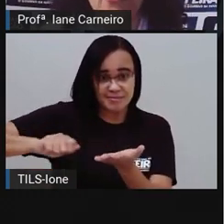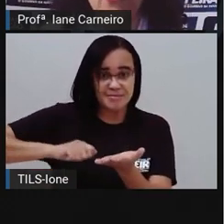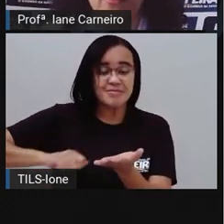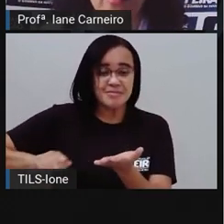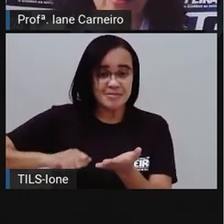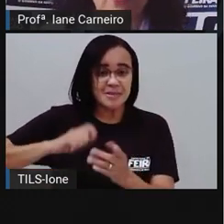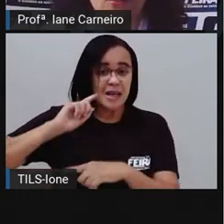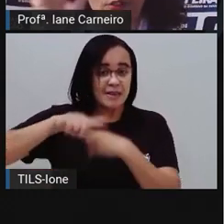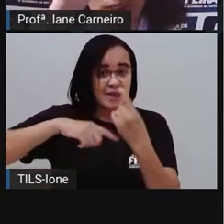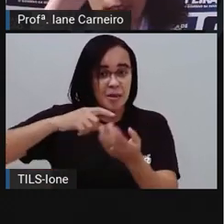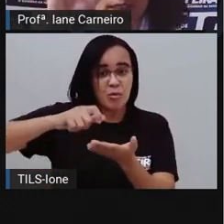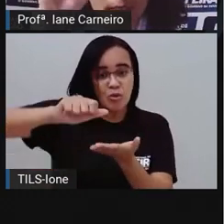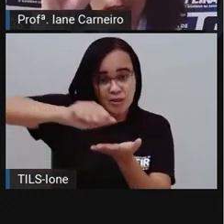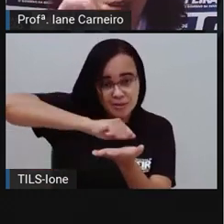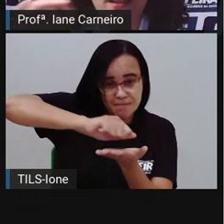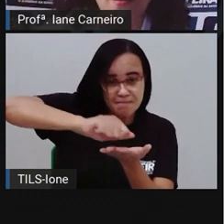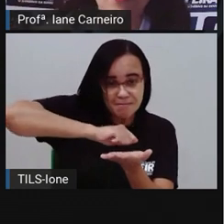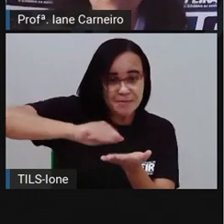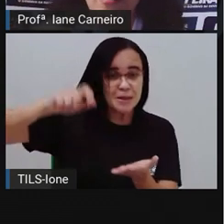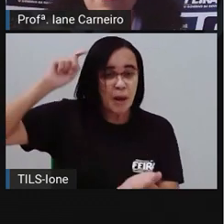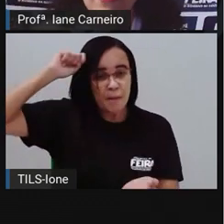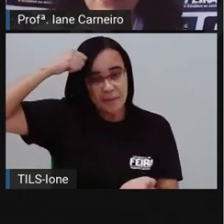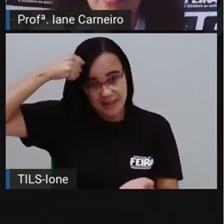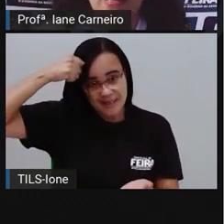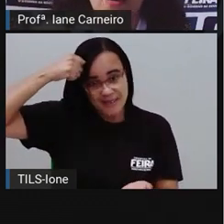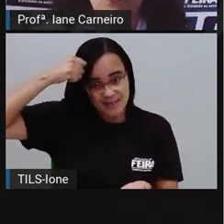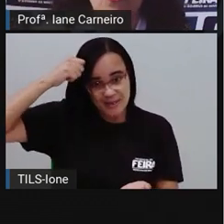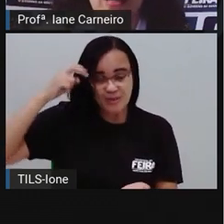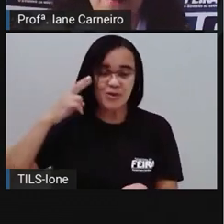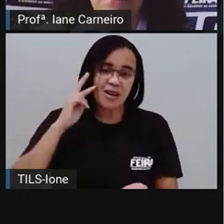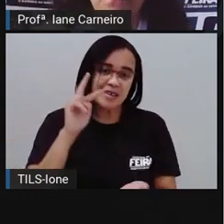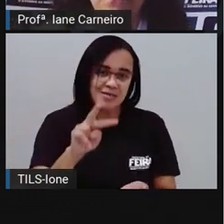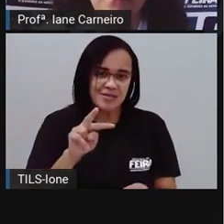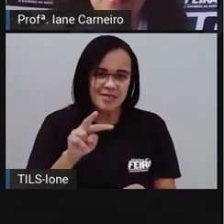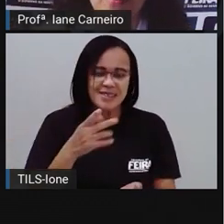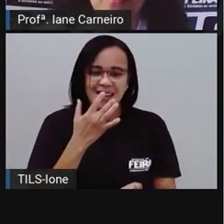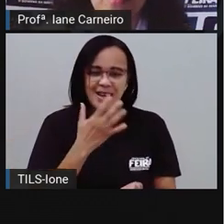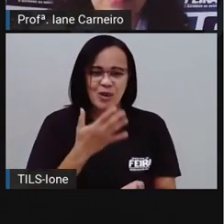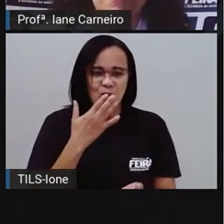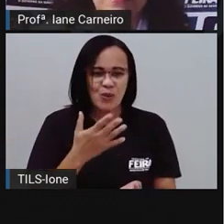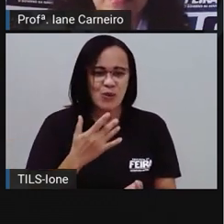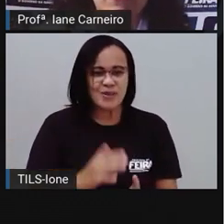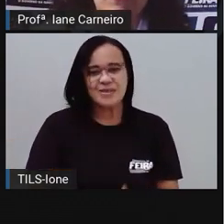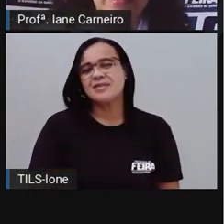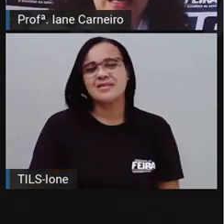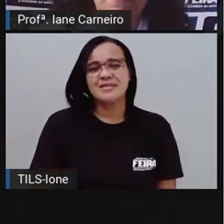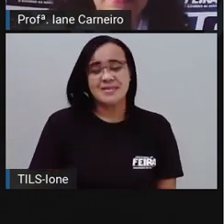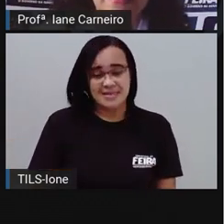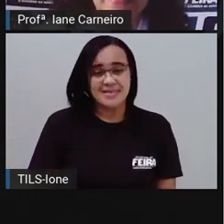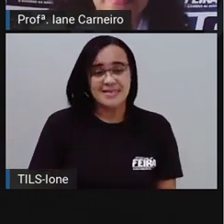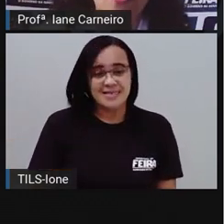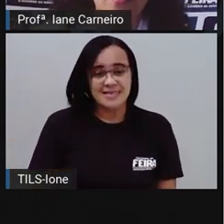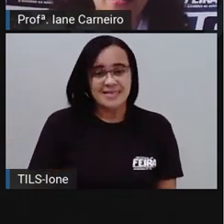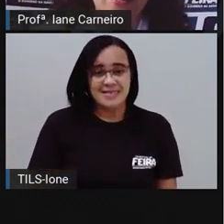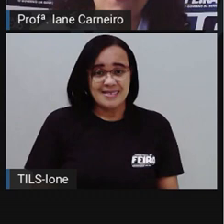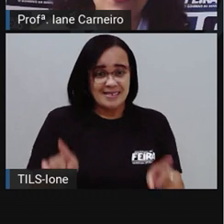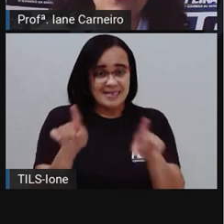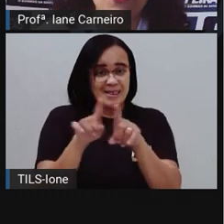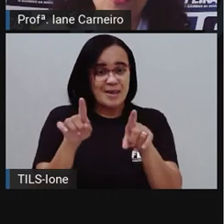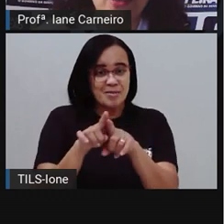preto. E aí quando você riscar, vai aparecer a cor lá. Também tem a brincadeira,